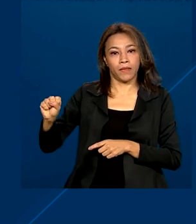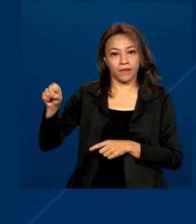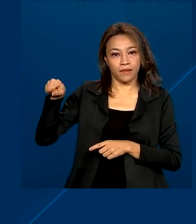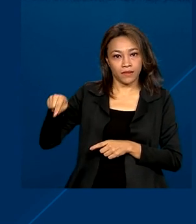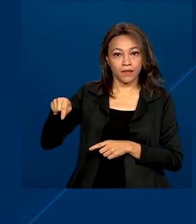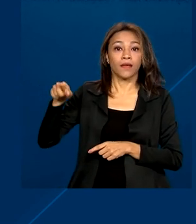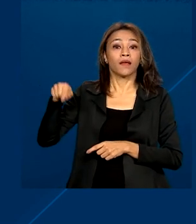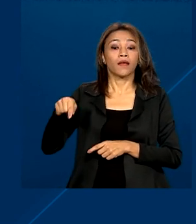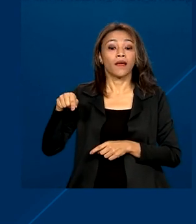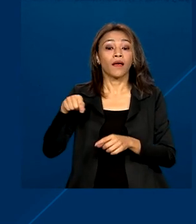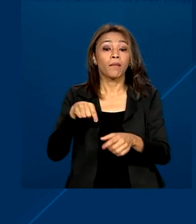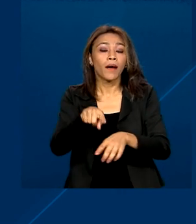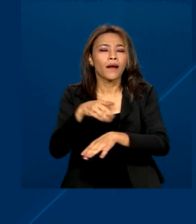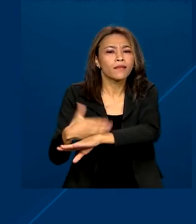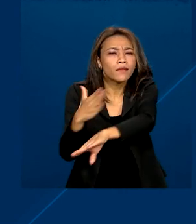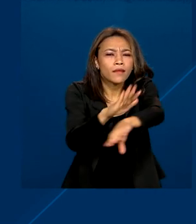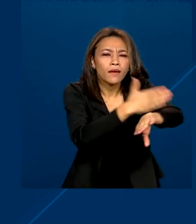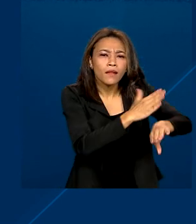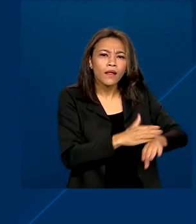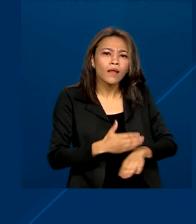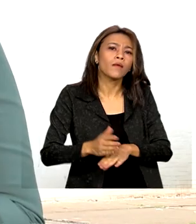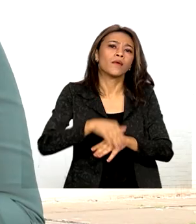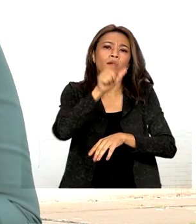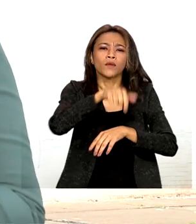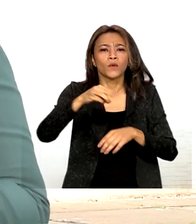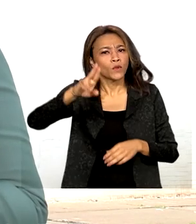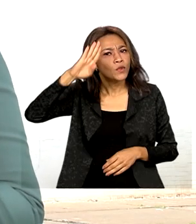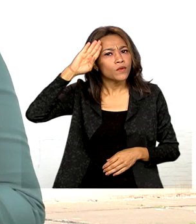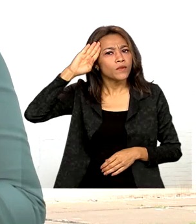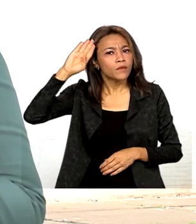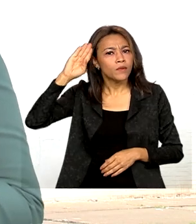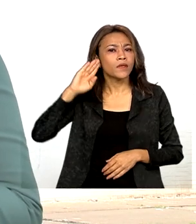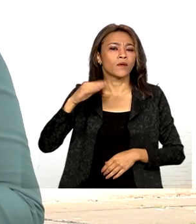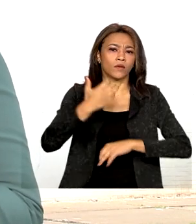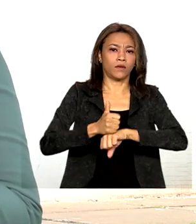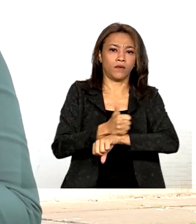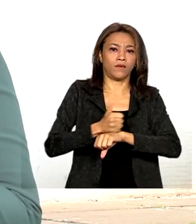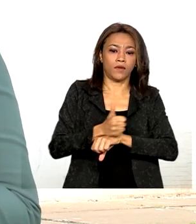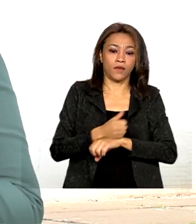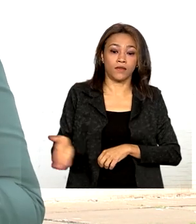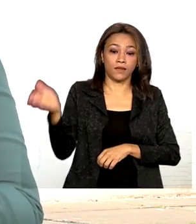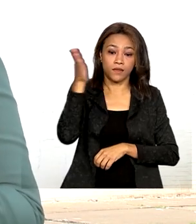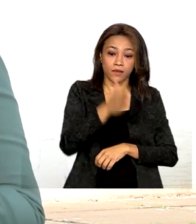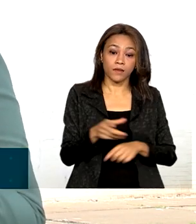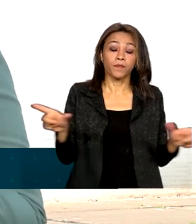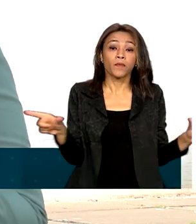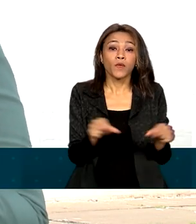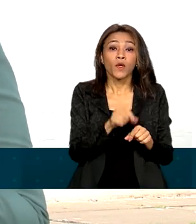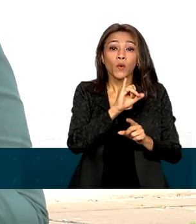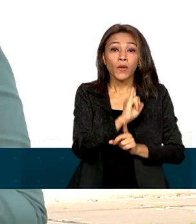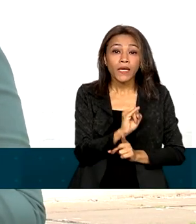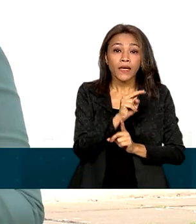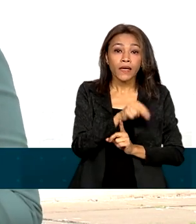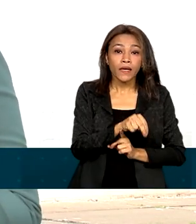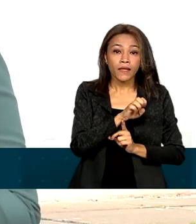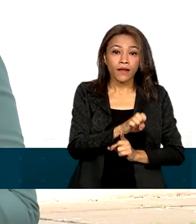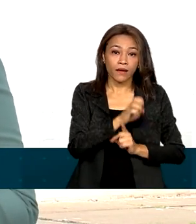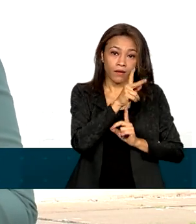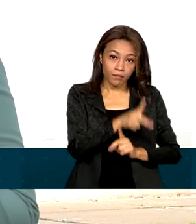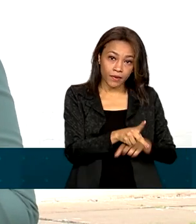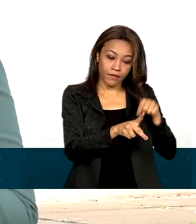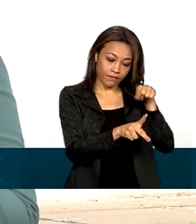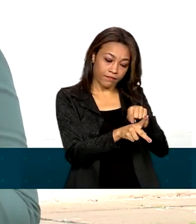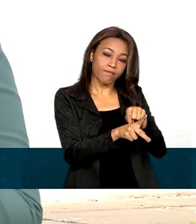Aperfeiçoamento de Pessoal de Nível Superior. A presidência do INEP, Instituto Nacional de Estudos e Pesquisas